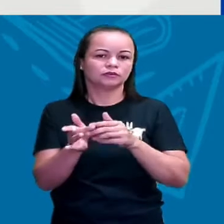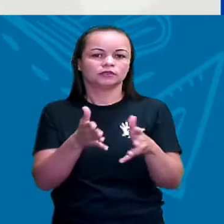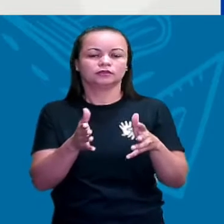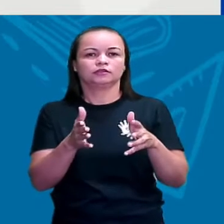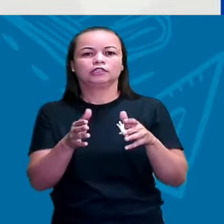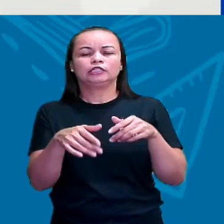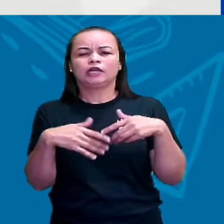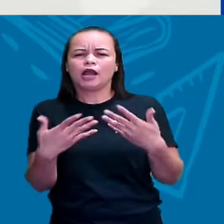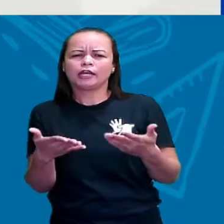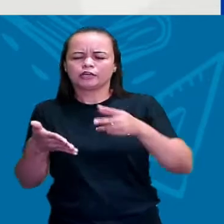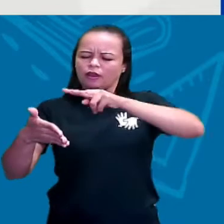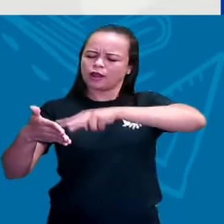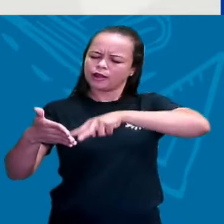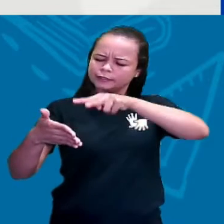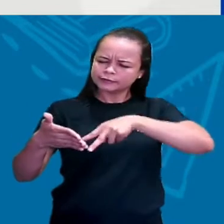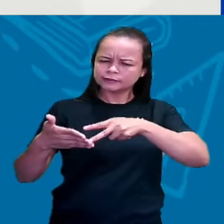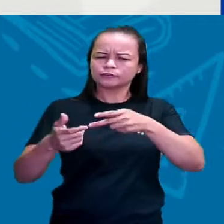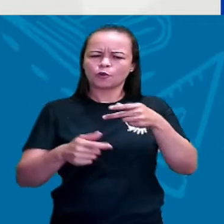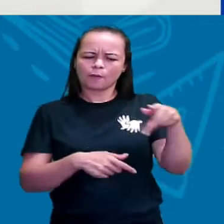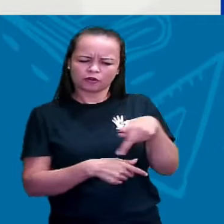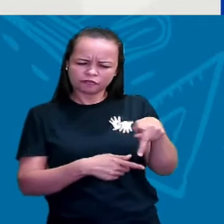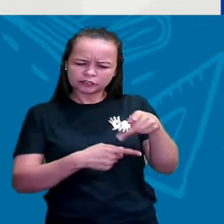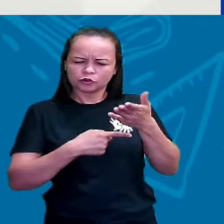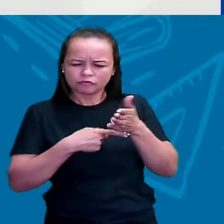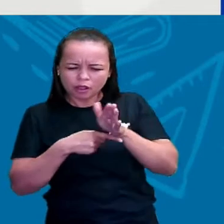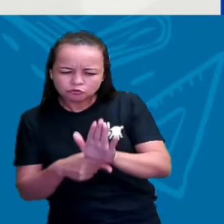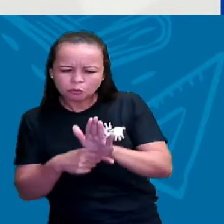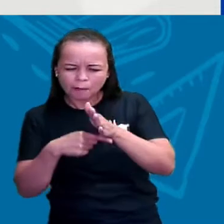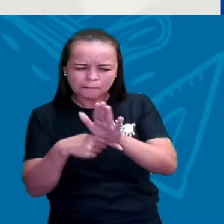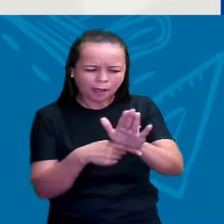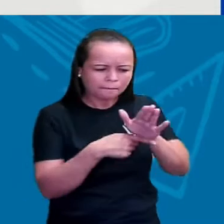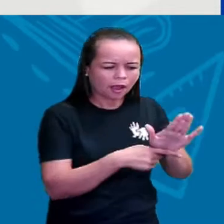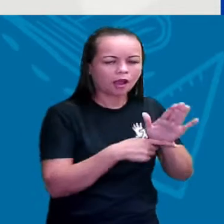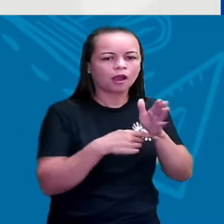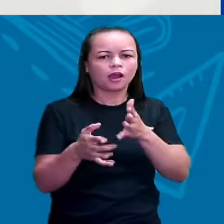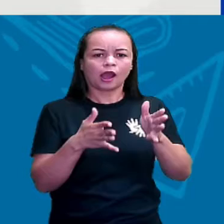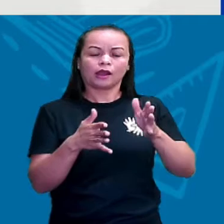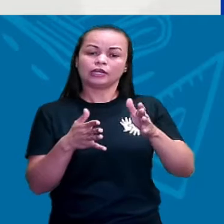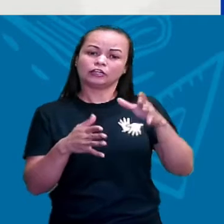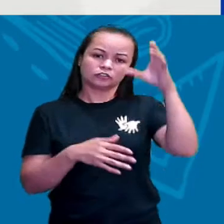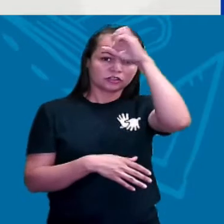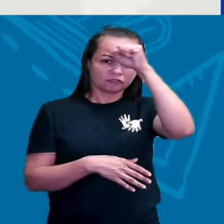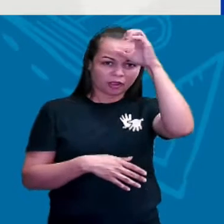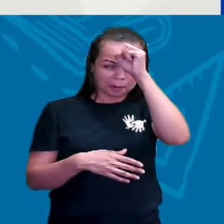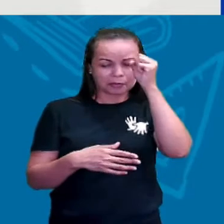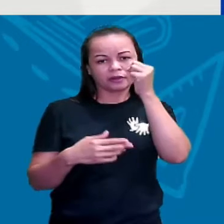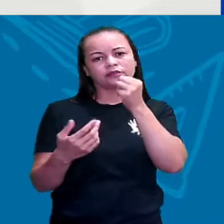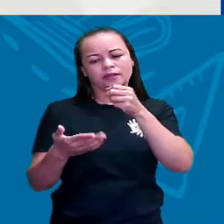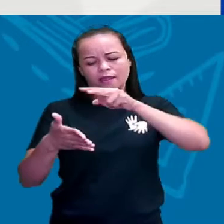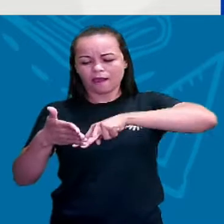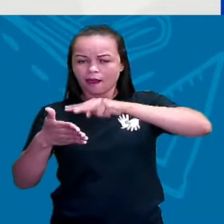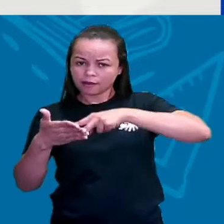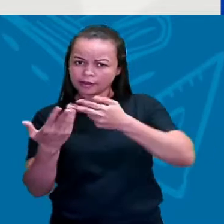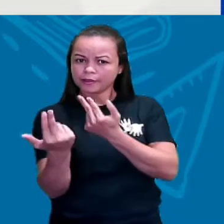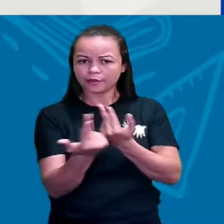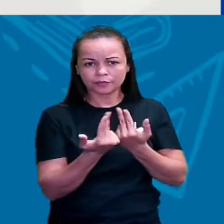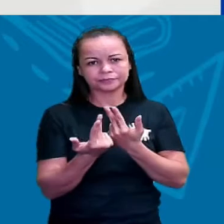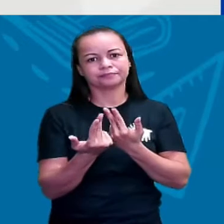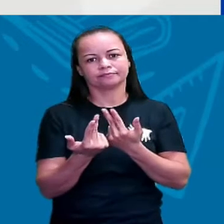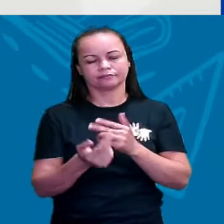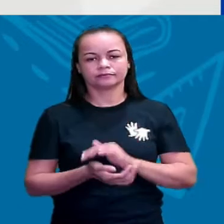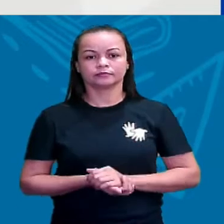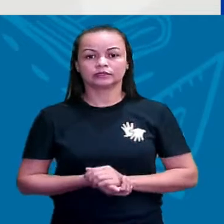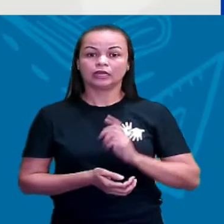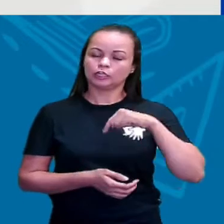aquela leitura e a professora vai ajudando a gente e a gente vai aprendendo a ler. Ou então, a gente pode ler também